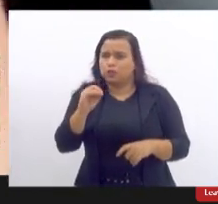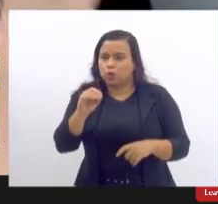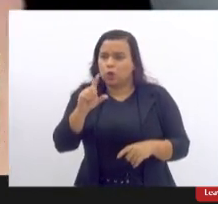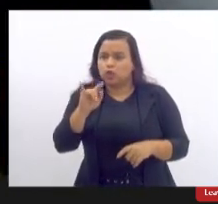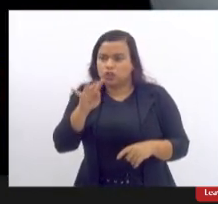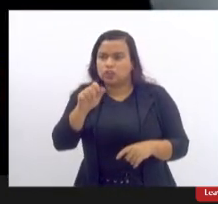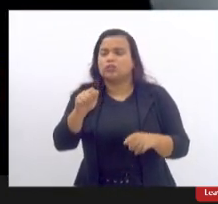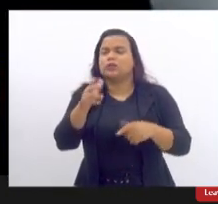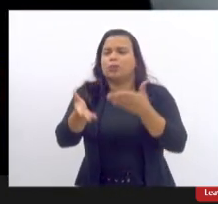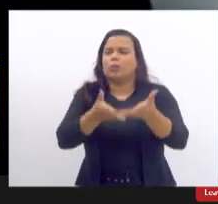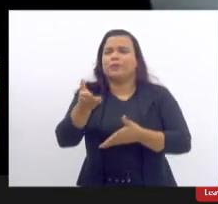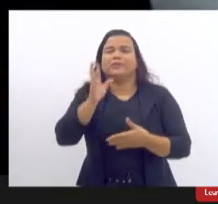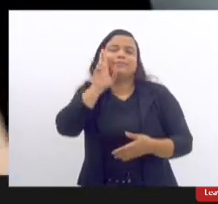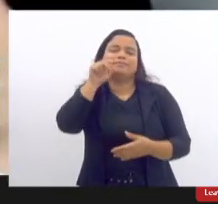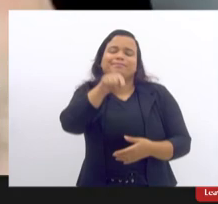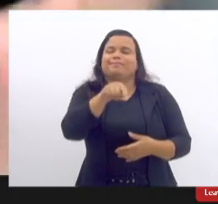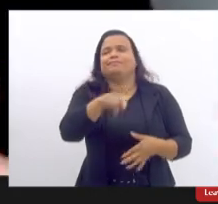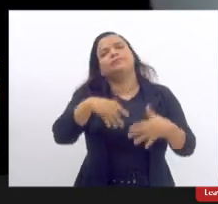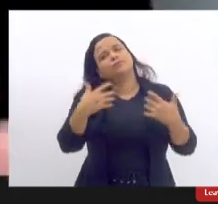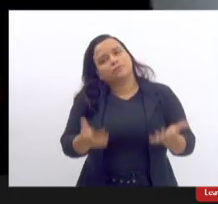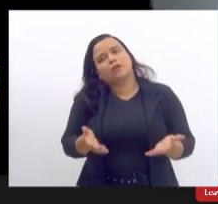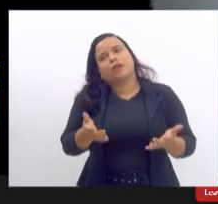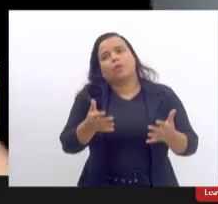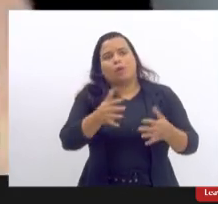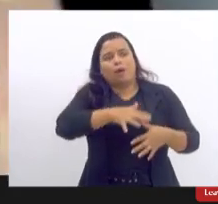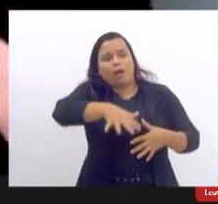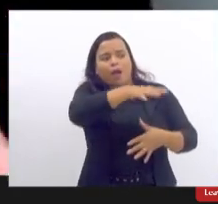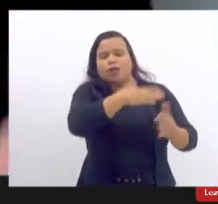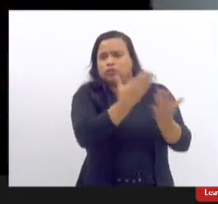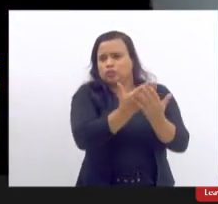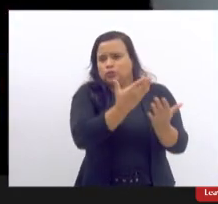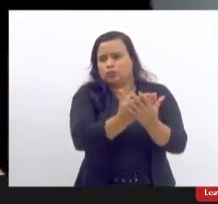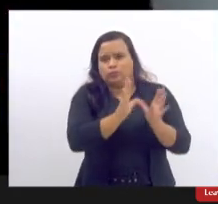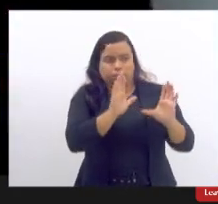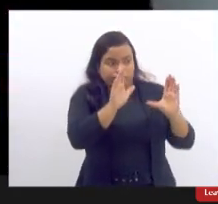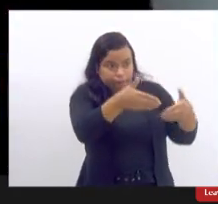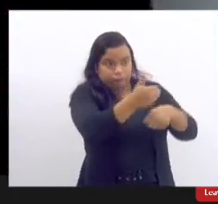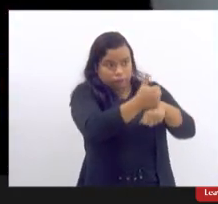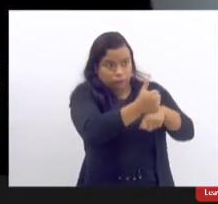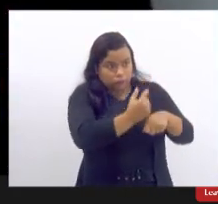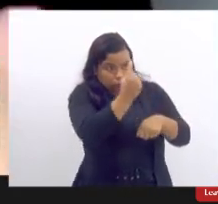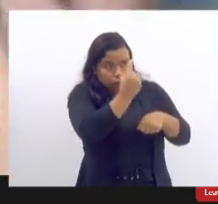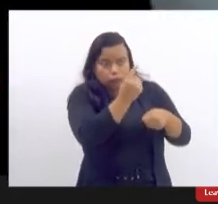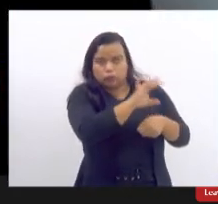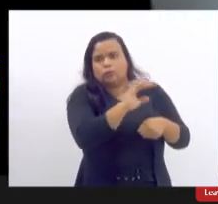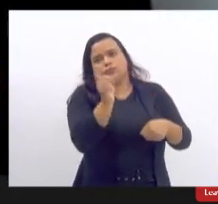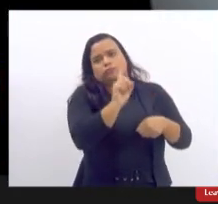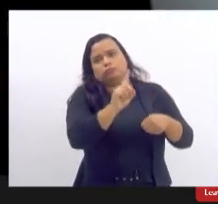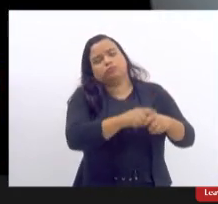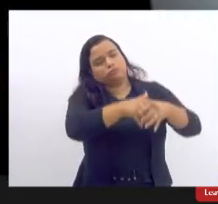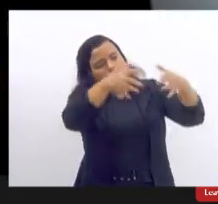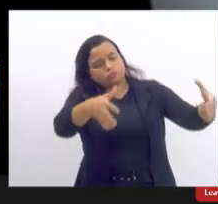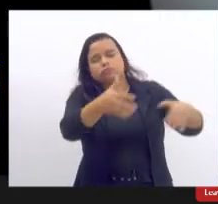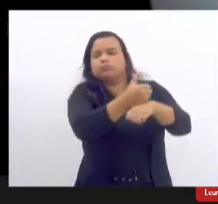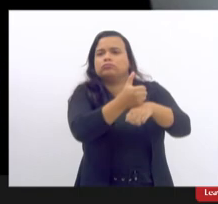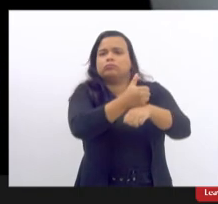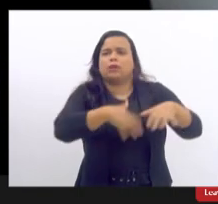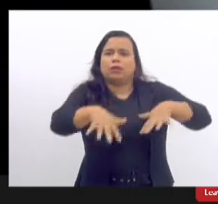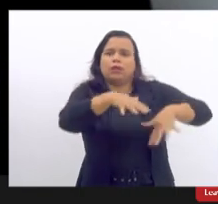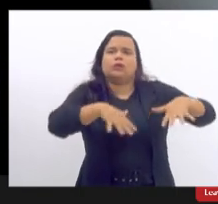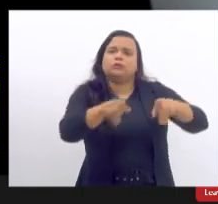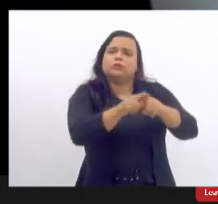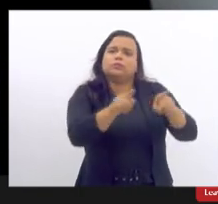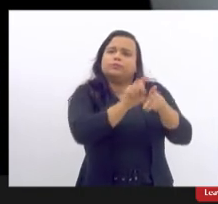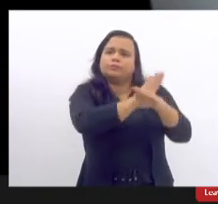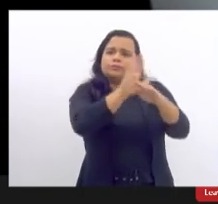fazer que essa área de estudo e de treinamento esse trabalho também seja voltado para essas outras